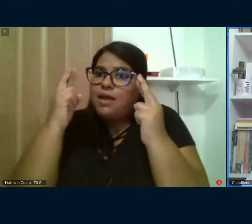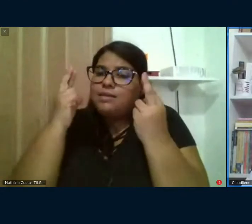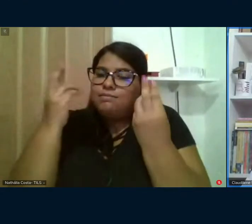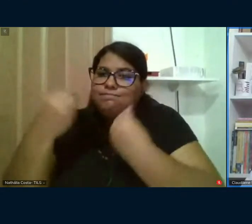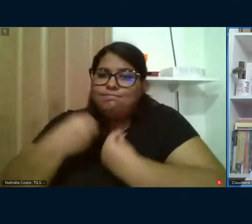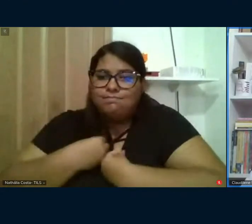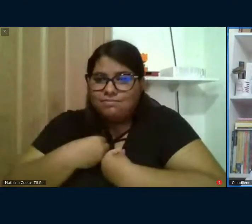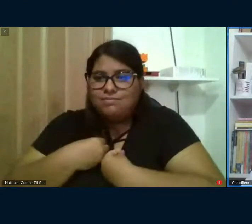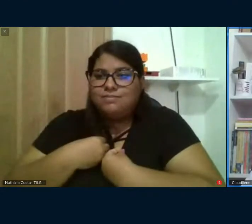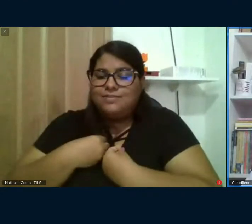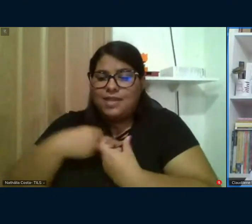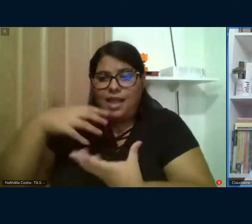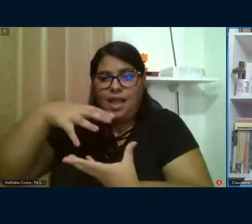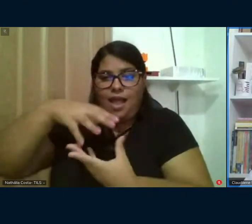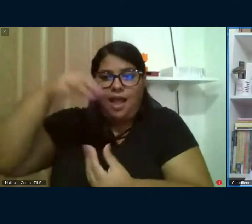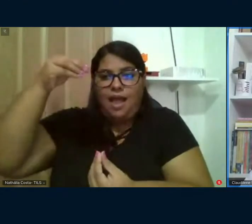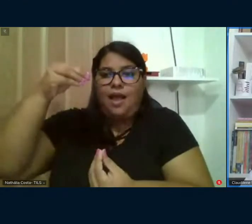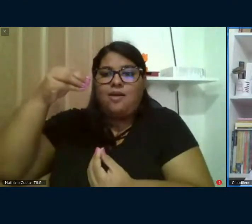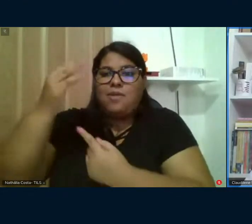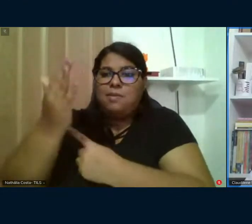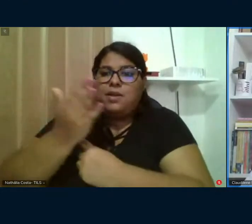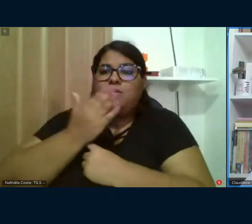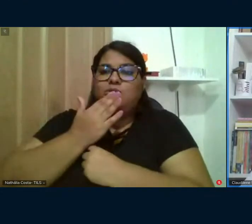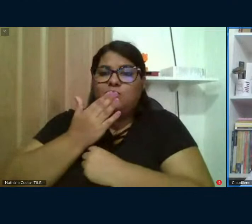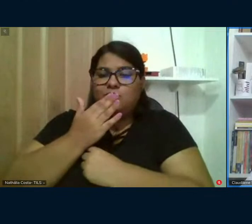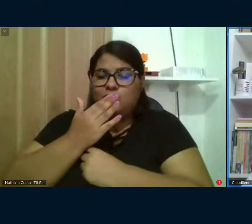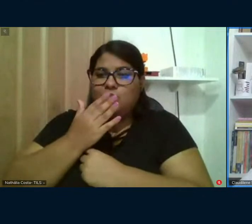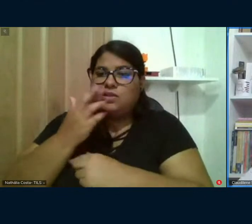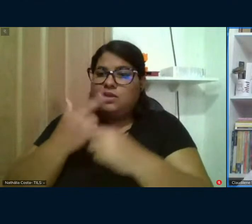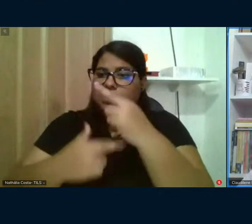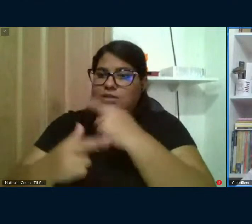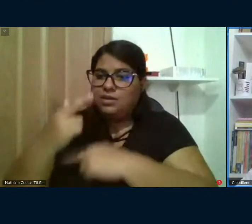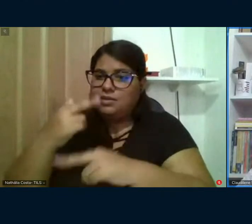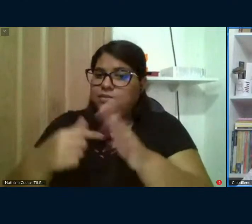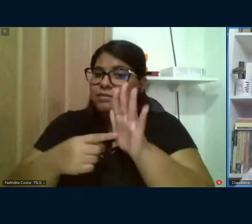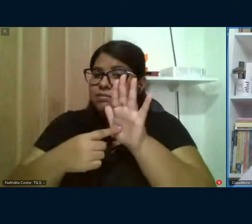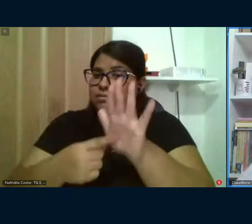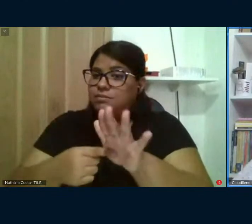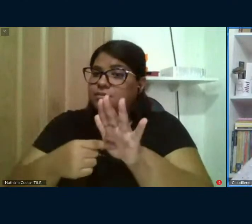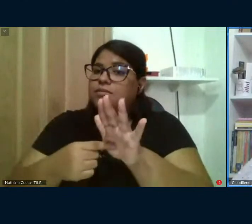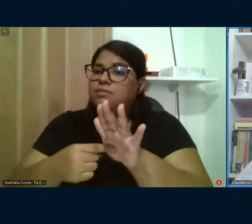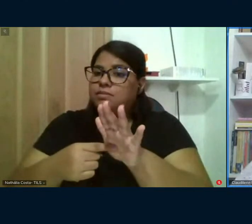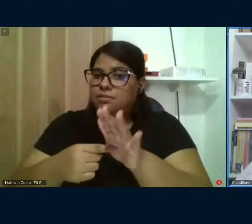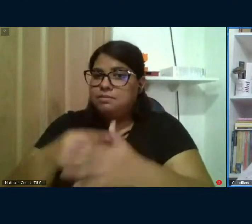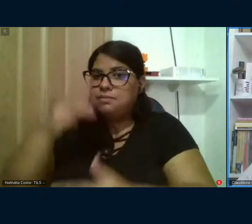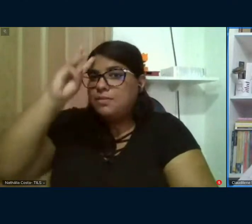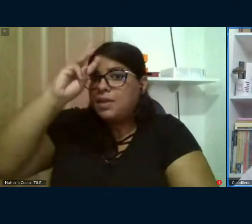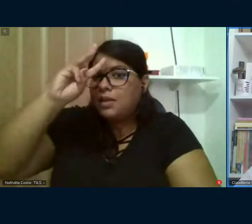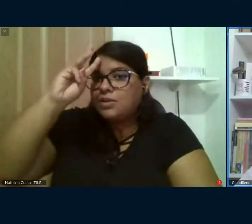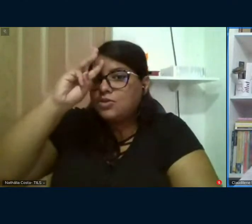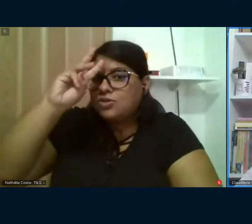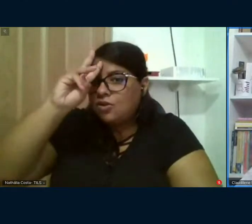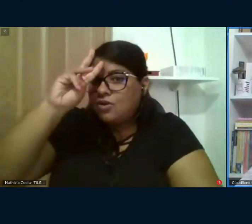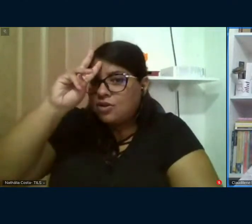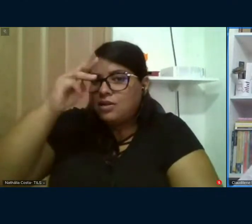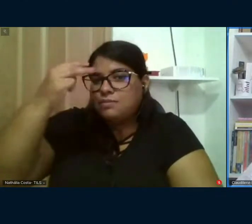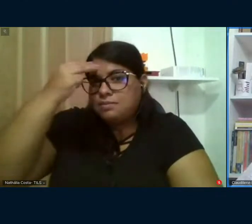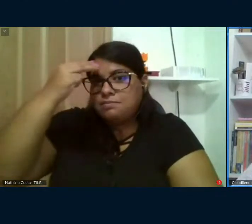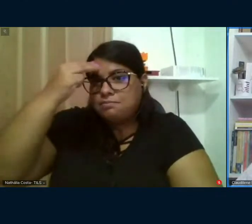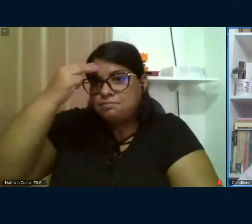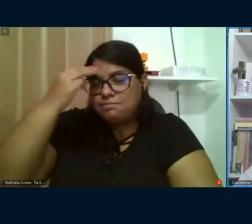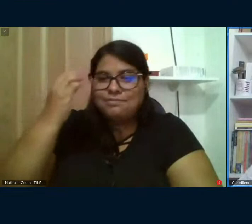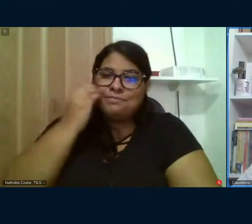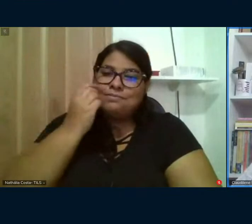alimenta nossa alma, evidenciou relações importantes revelados pela memória histórica. Paulo Freire deve estar